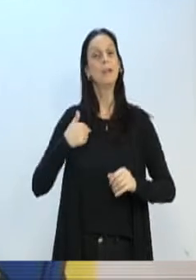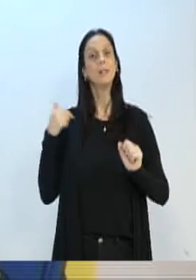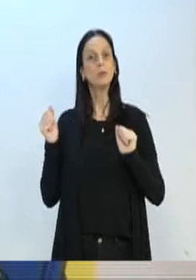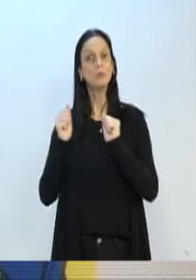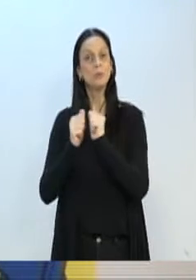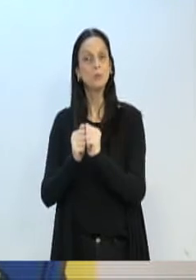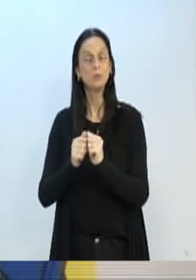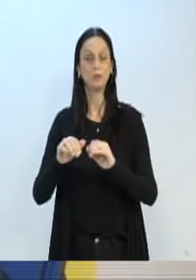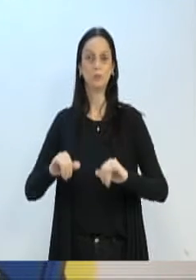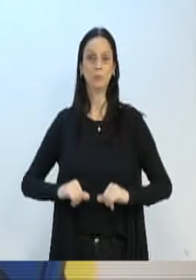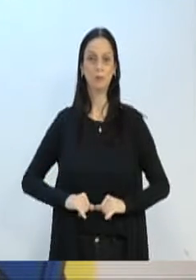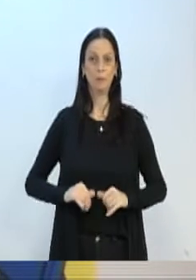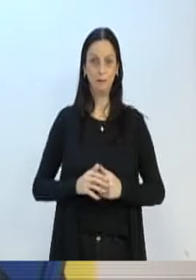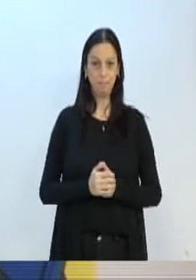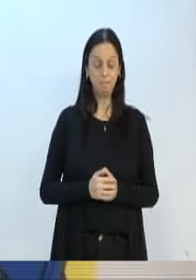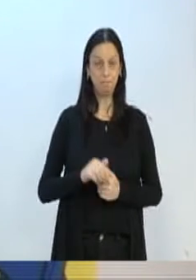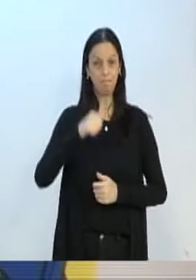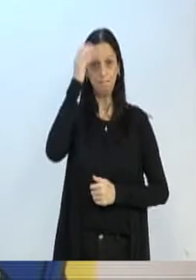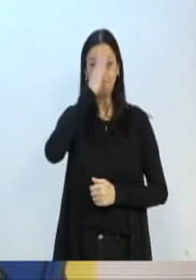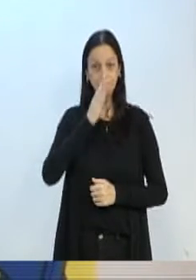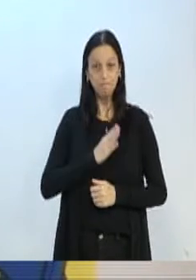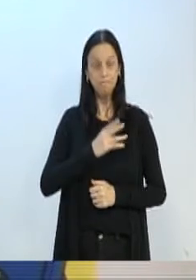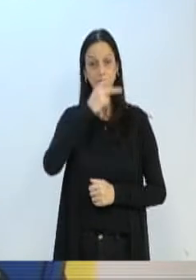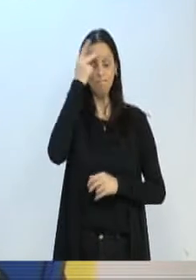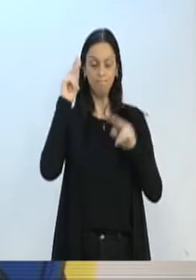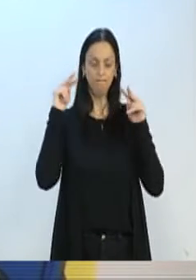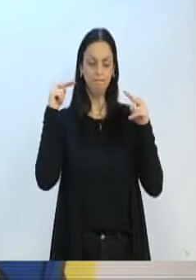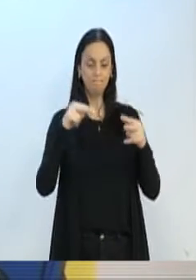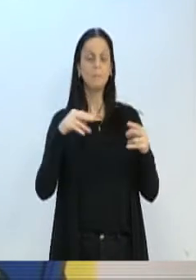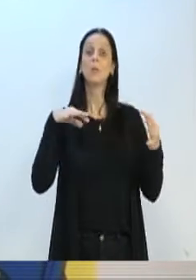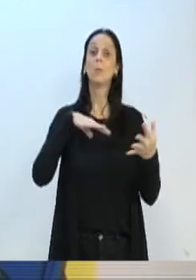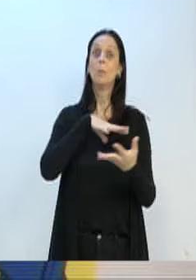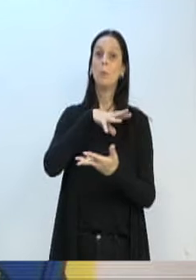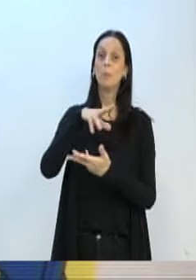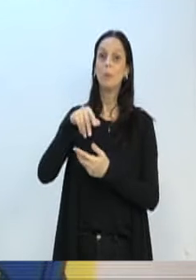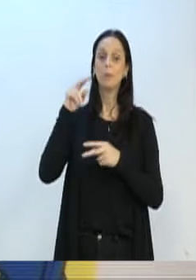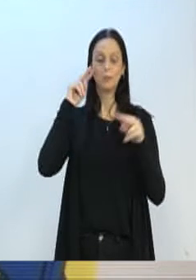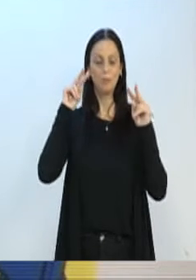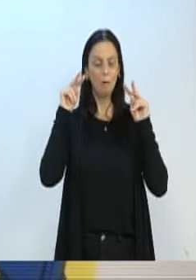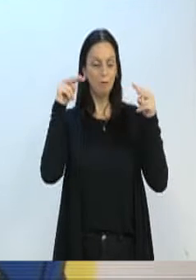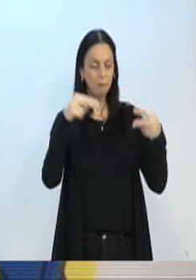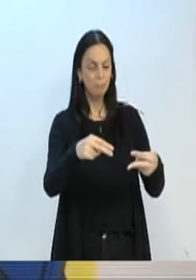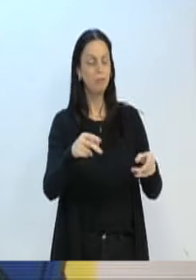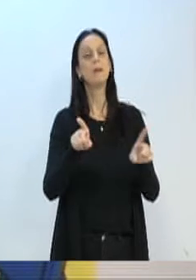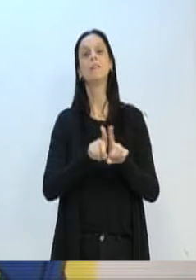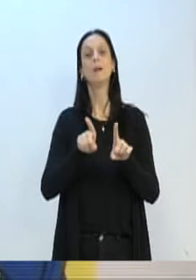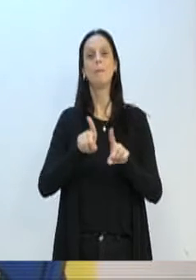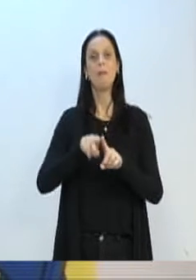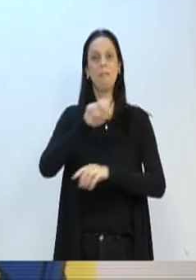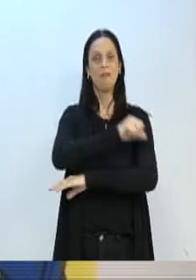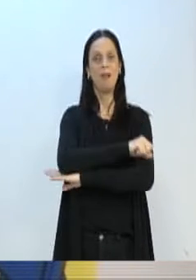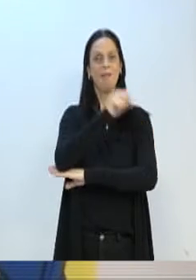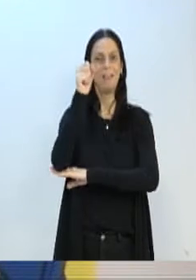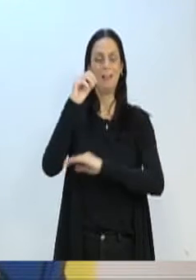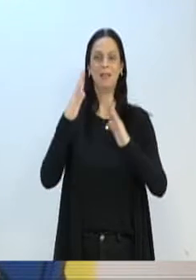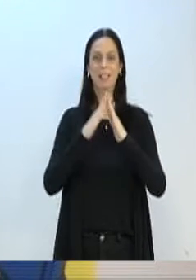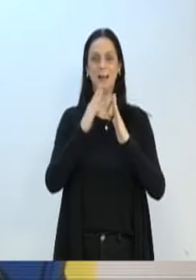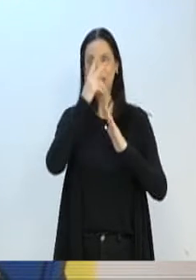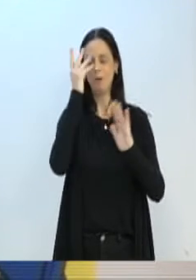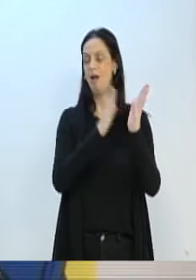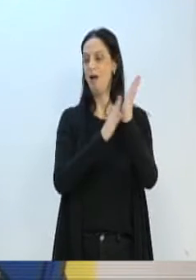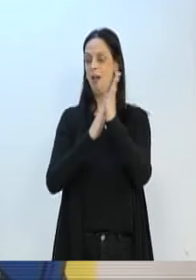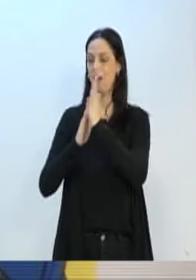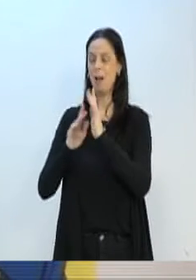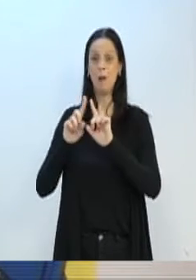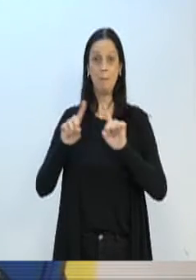Fomos reconhecidos. Homenagens no Brasil, no mundo, na janela de suas casas, era salva de palmas, mas foi no dia 4 de agosto desse